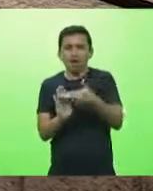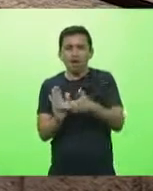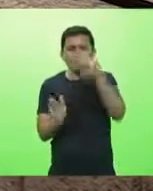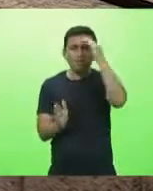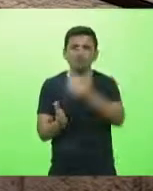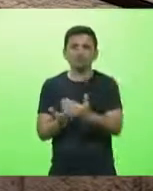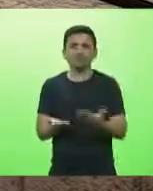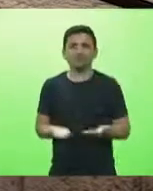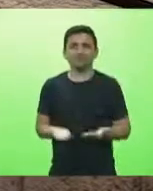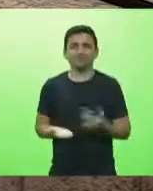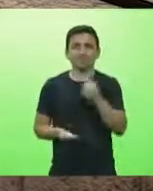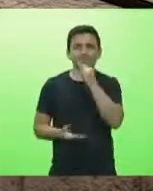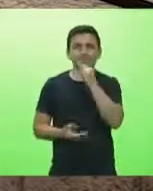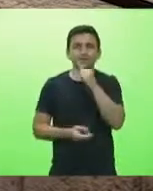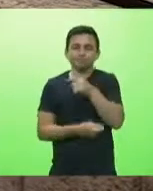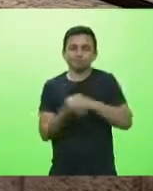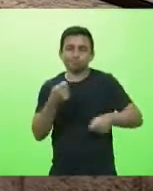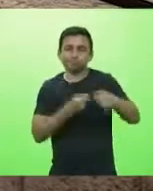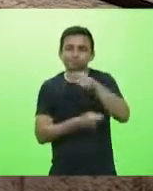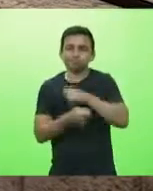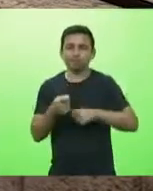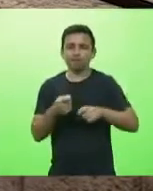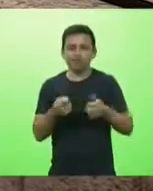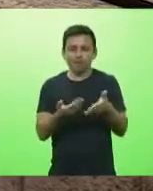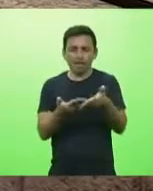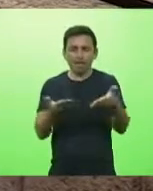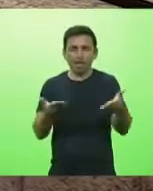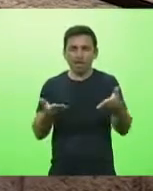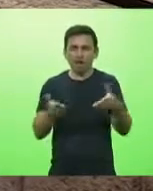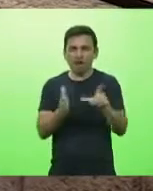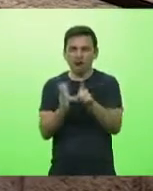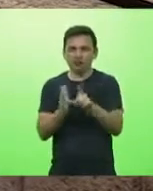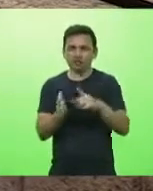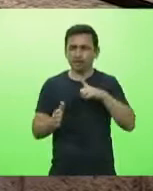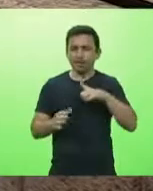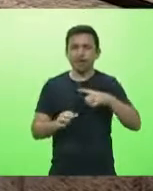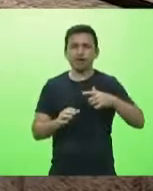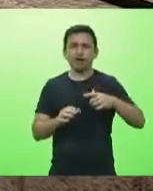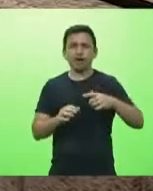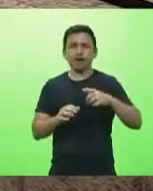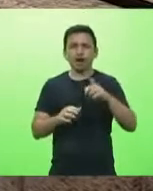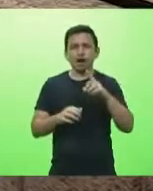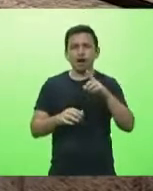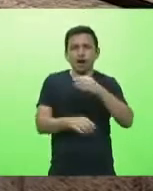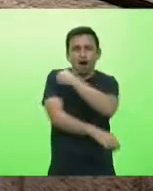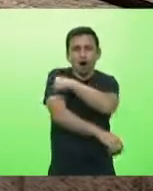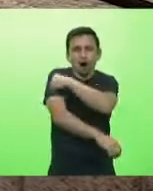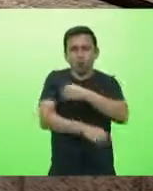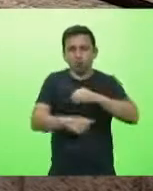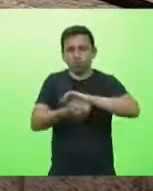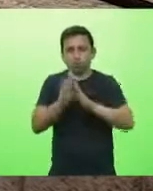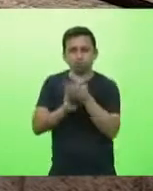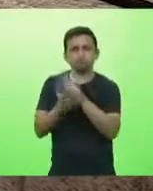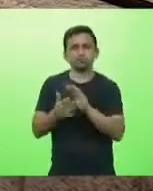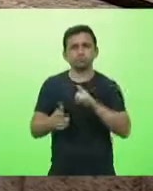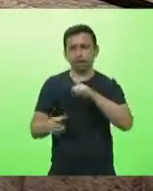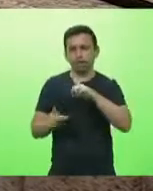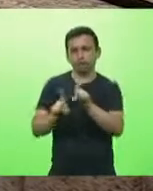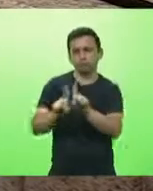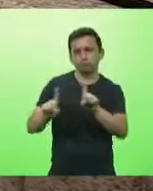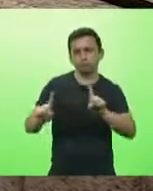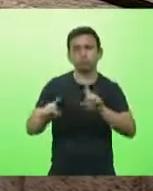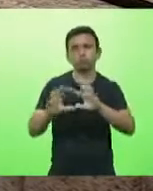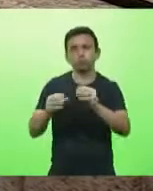um comércio por exemplo que está dentro das regras com álcool gel com distanciamento com aferição de temperatura